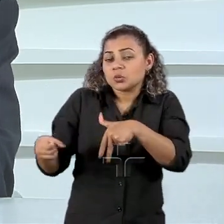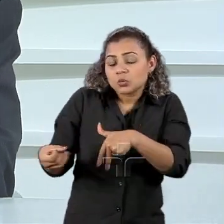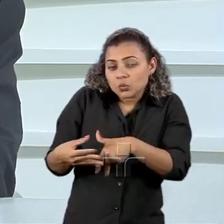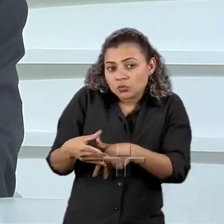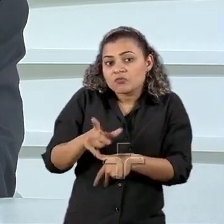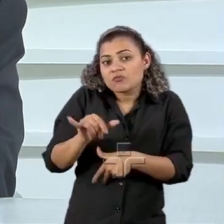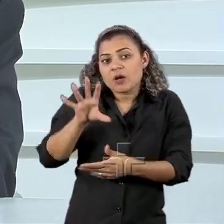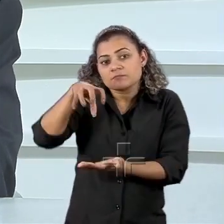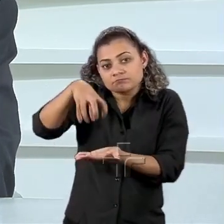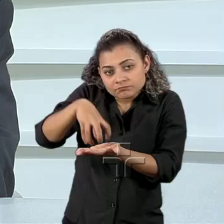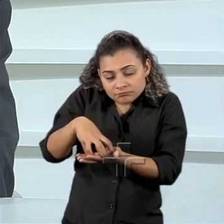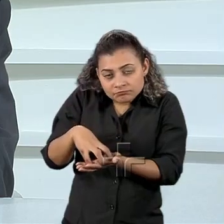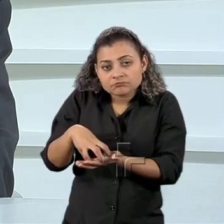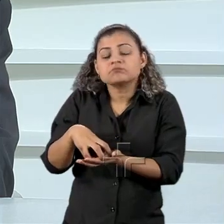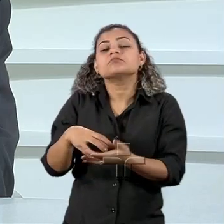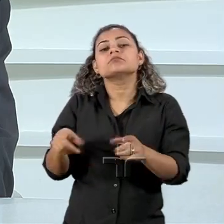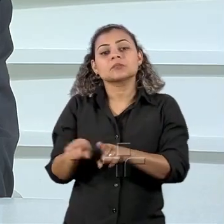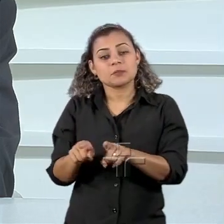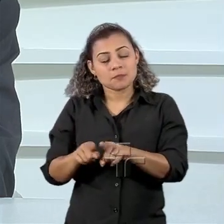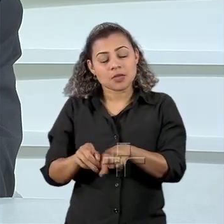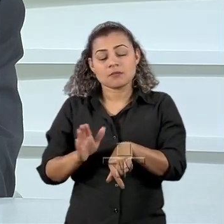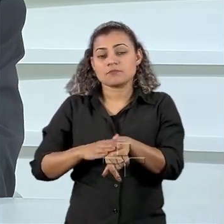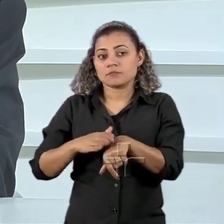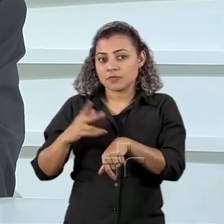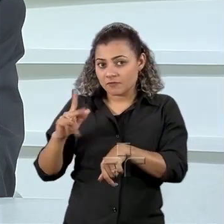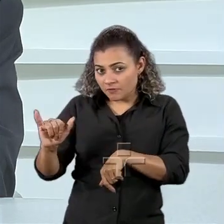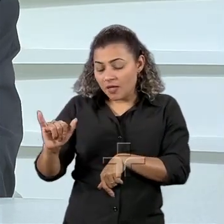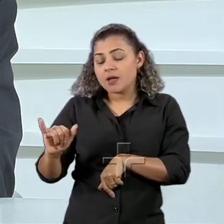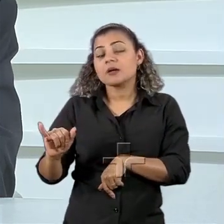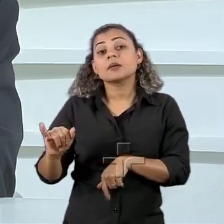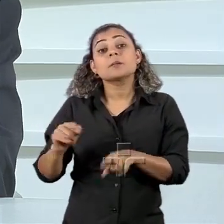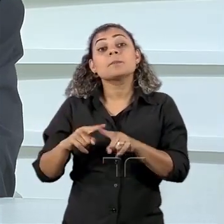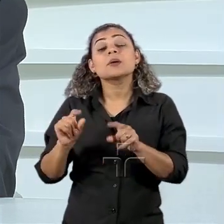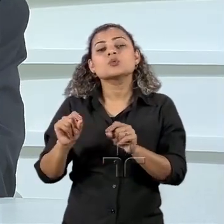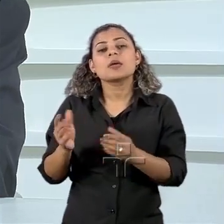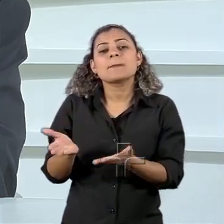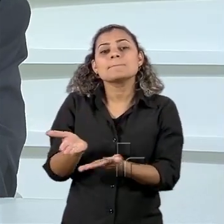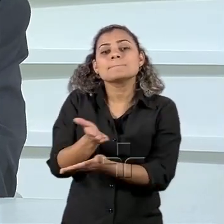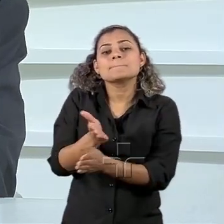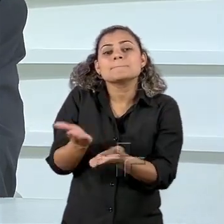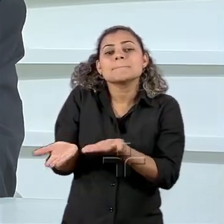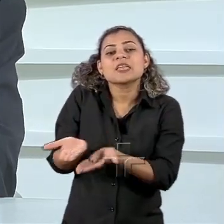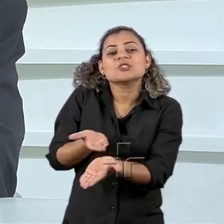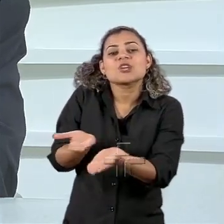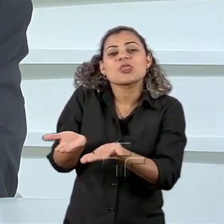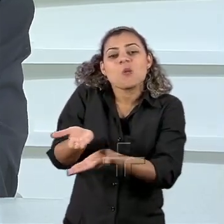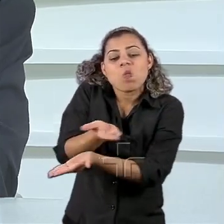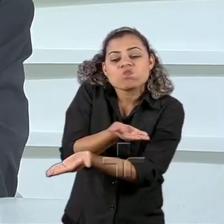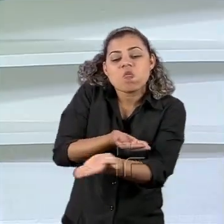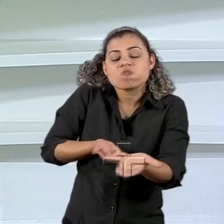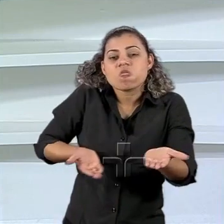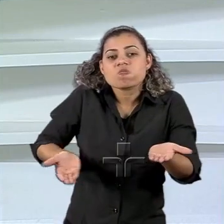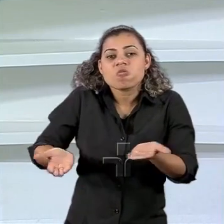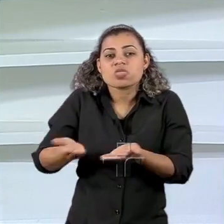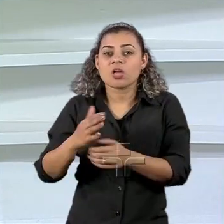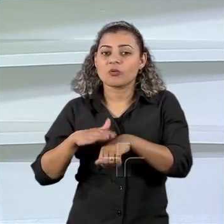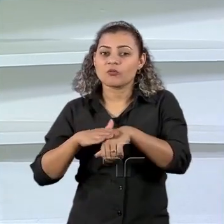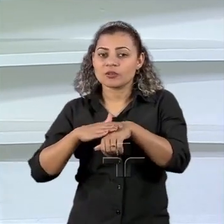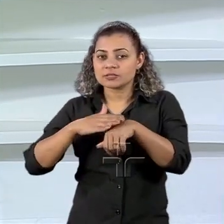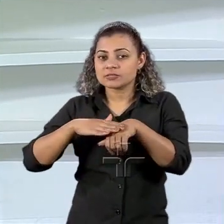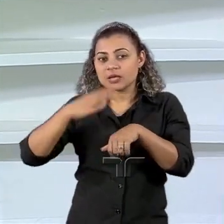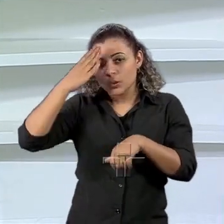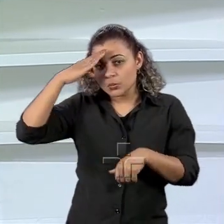e depois fazer o o embaixador colocou mas como mediador falar com Cuba assumir dentro da